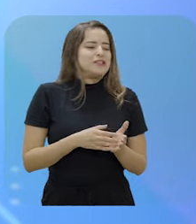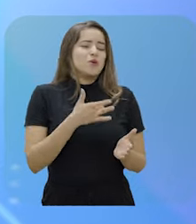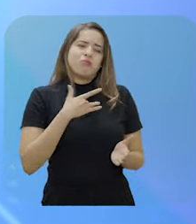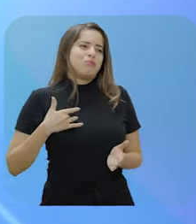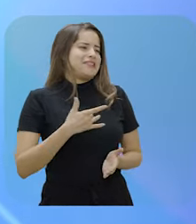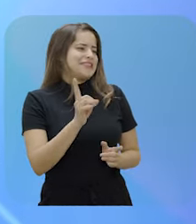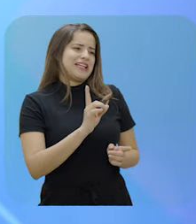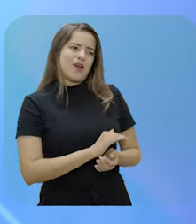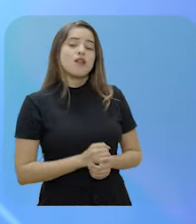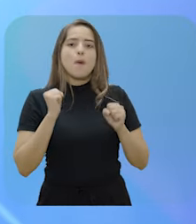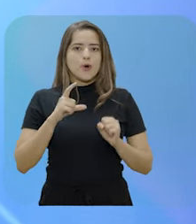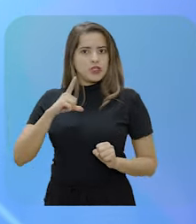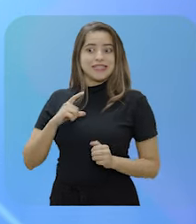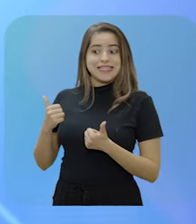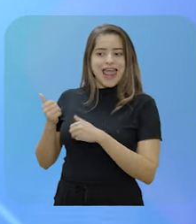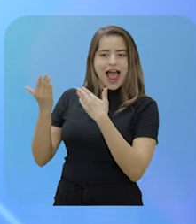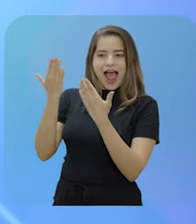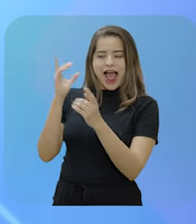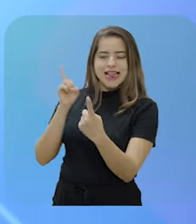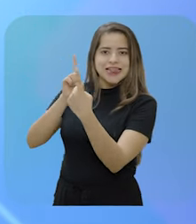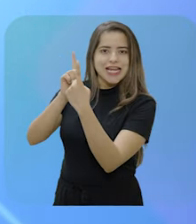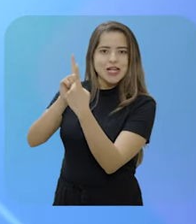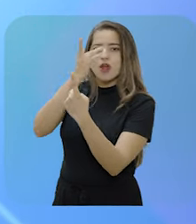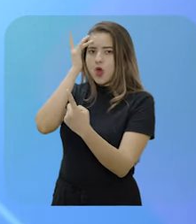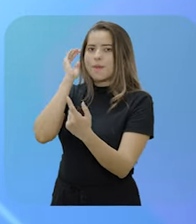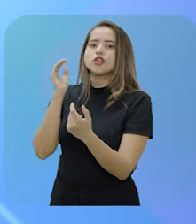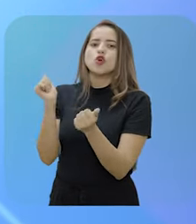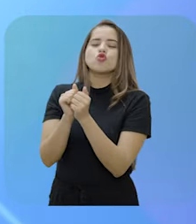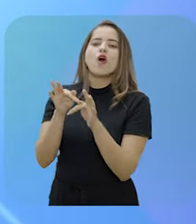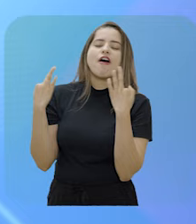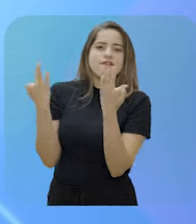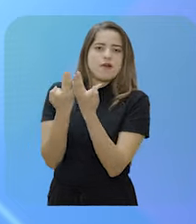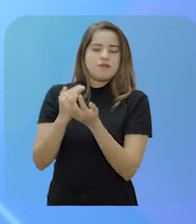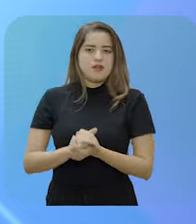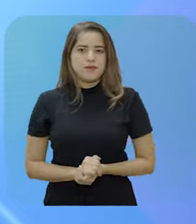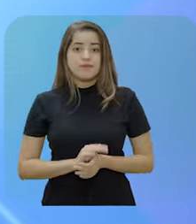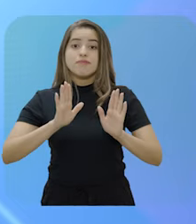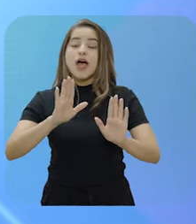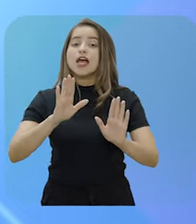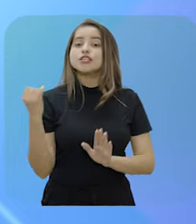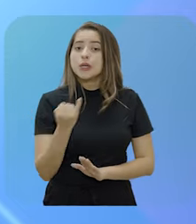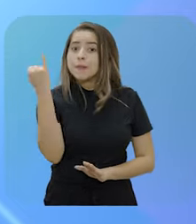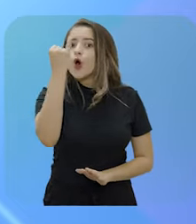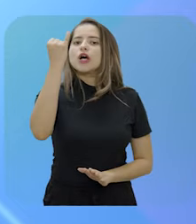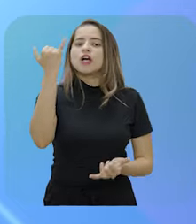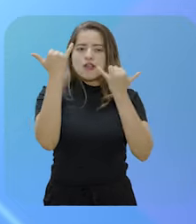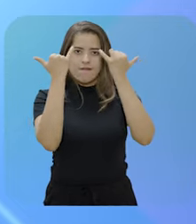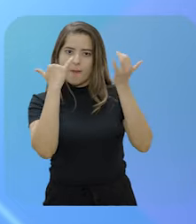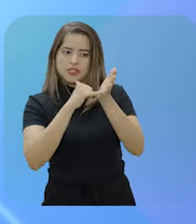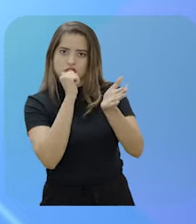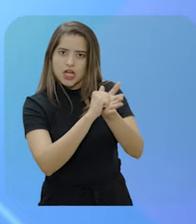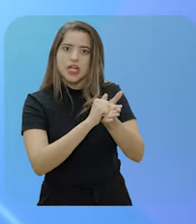mantenham-se atualizados com suas chefias e junto ao setor de gestão de pessoas. A equipe multiprofissional do SEIS também